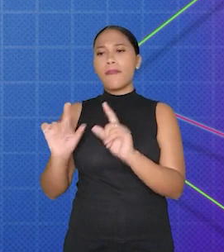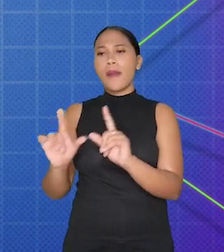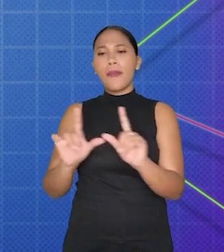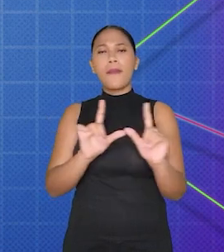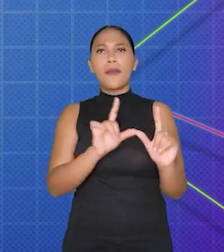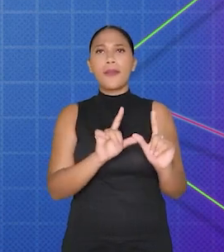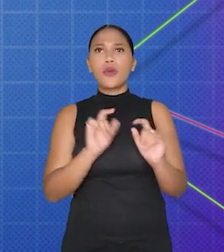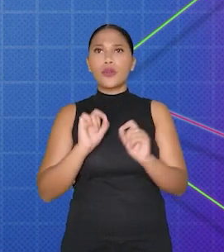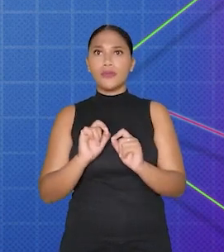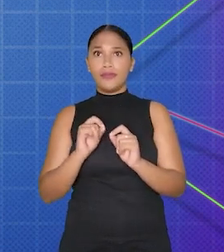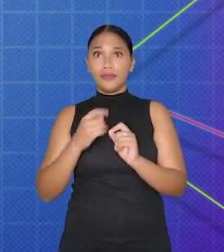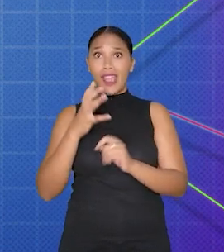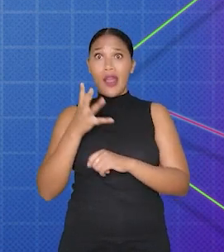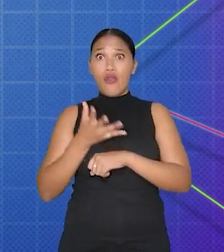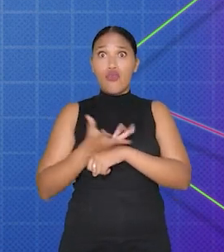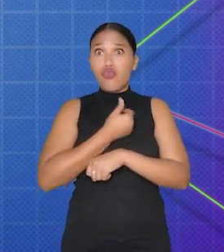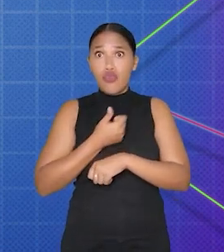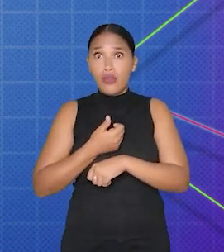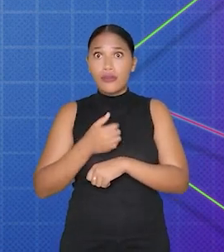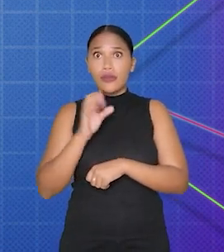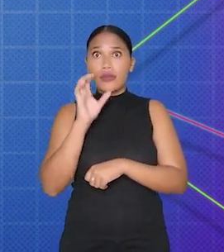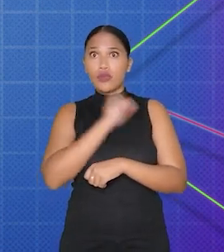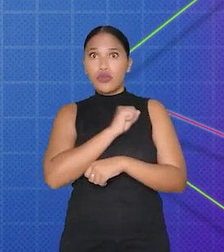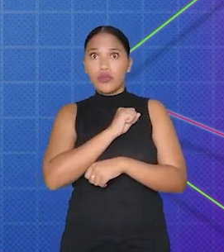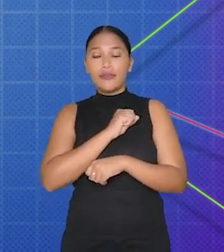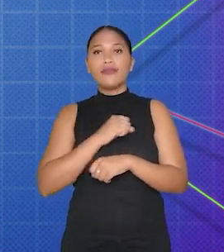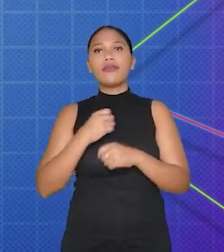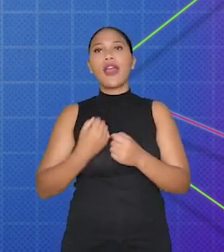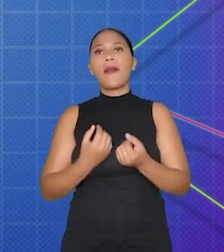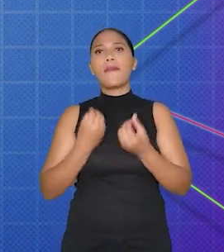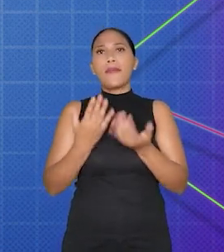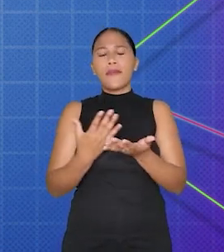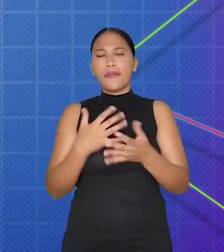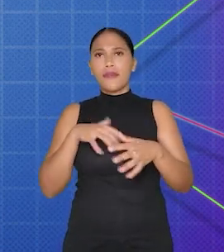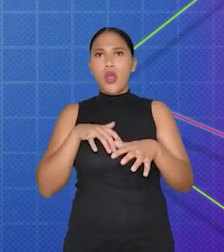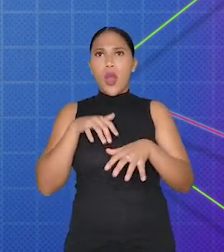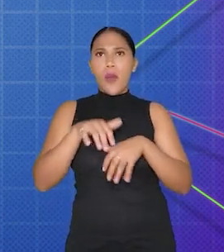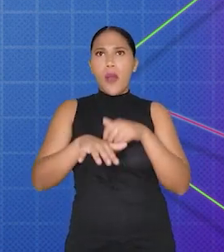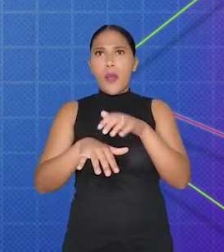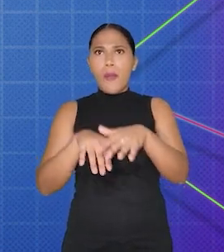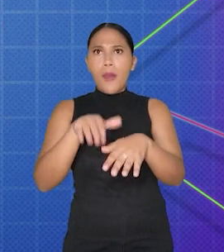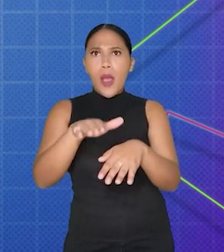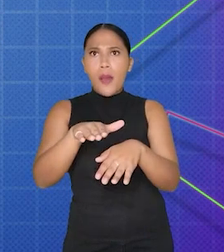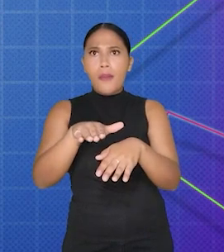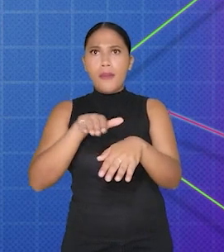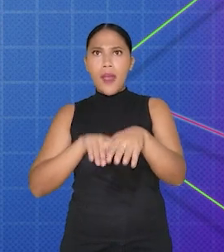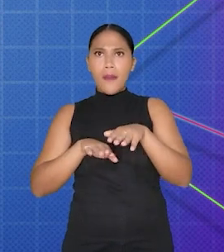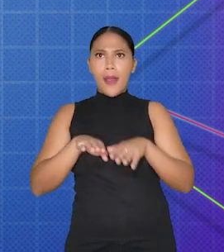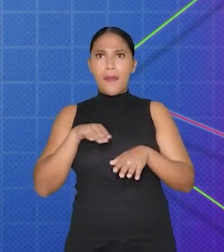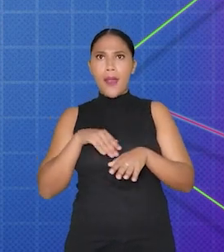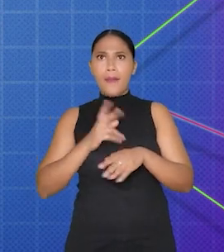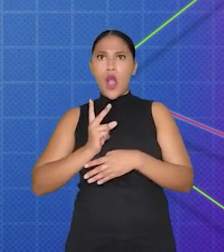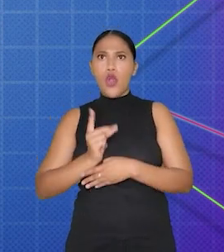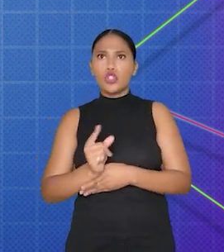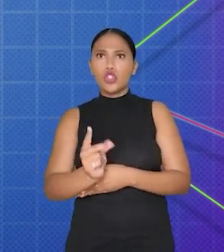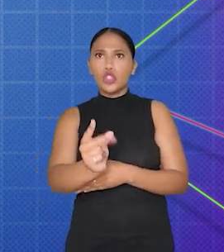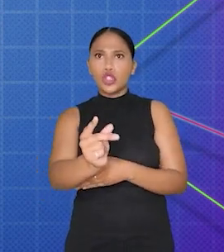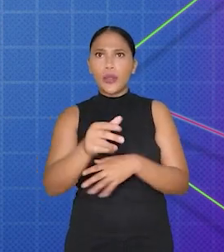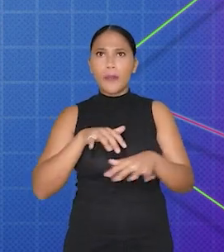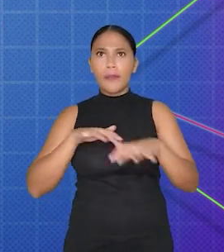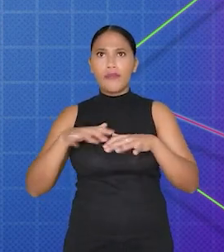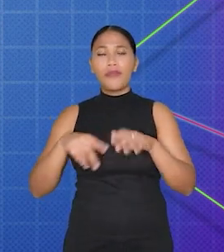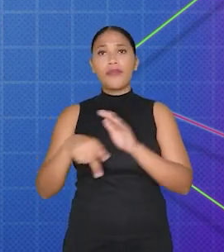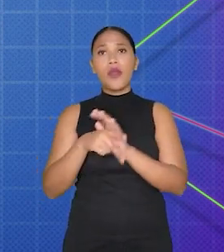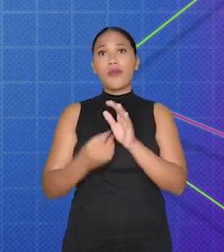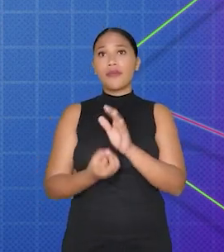em uma sequência que, quando exibidos em rápida sucessão, criam a ilusão de movimento contínuo. No Construct, os frames